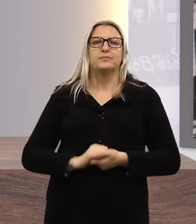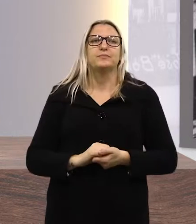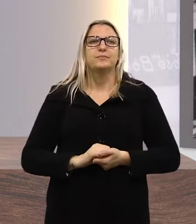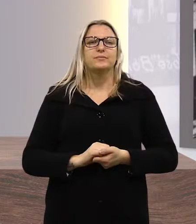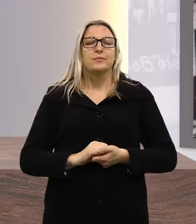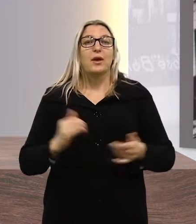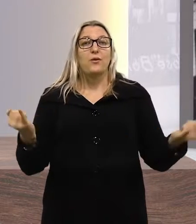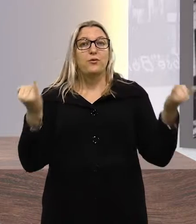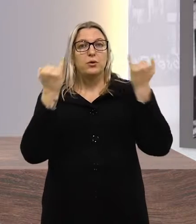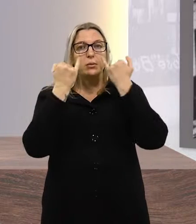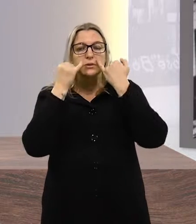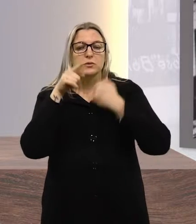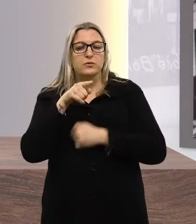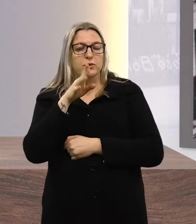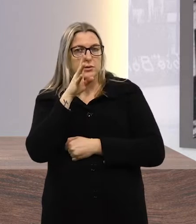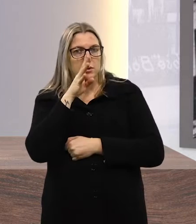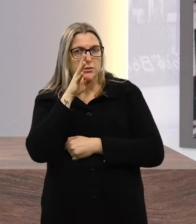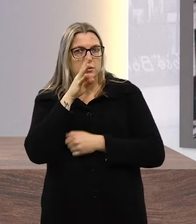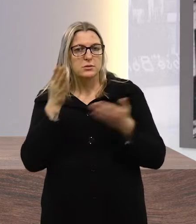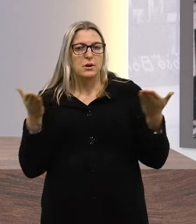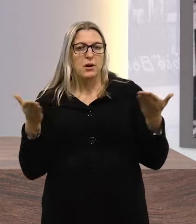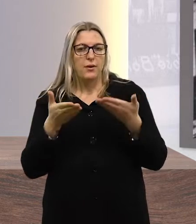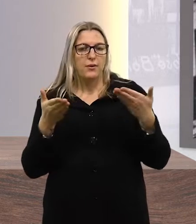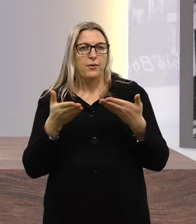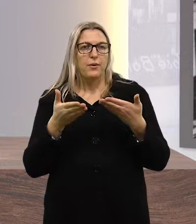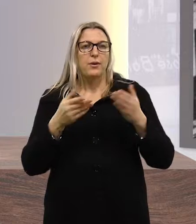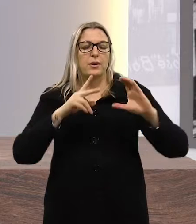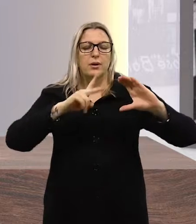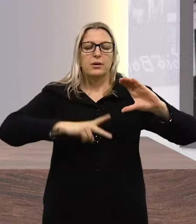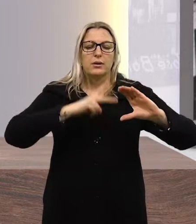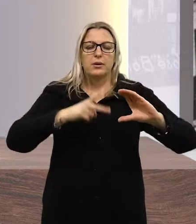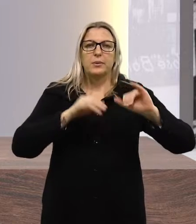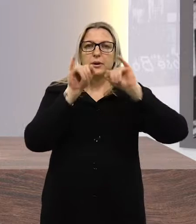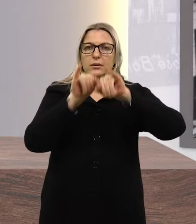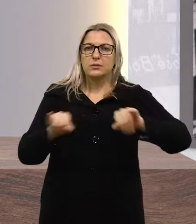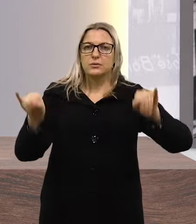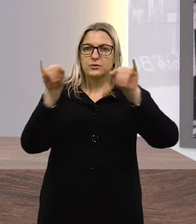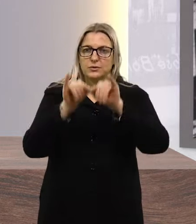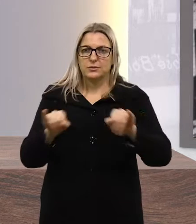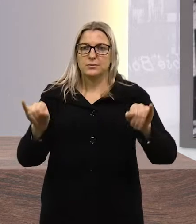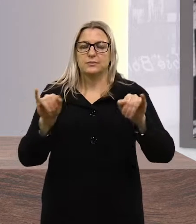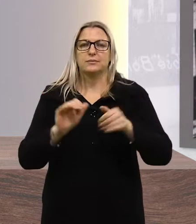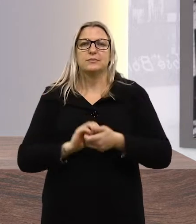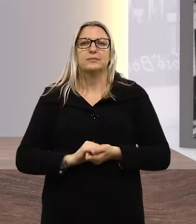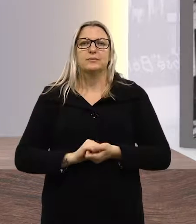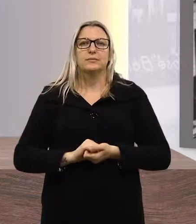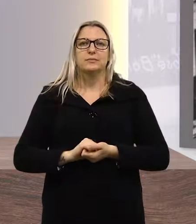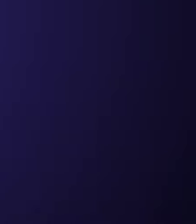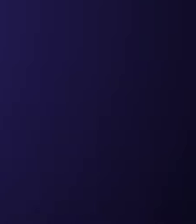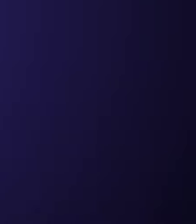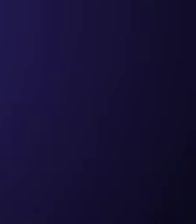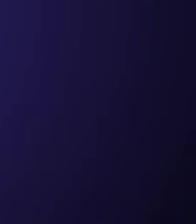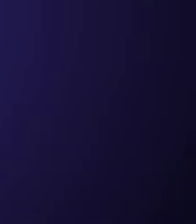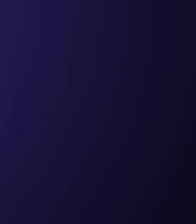estudantes. Essas e outras informações você acompanha agora, no Câmara Notícias.